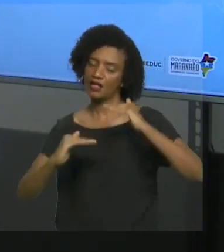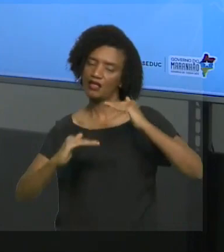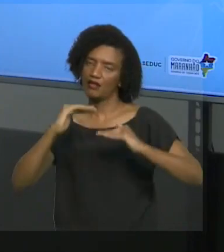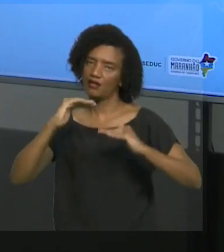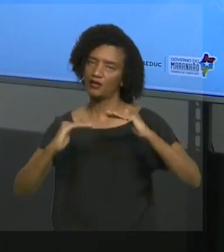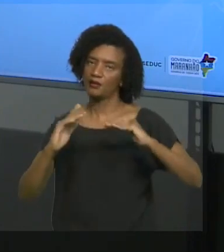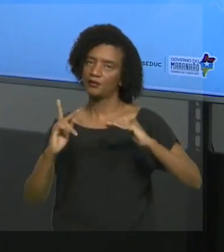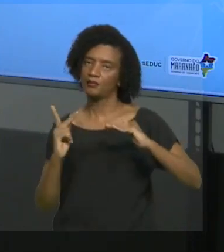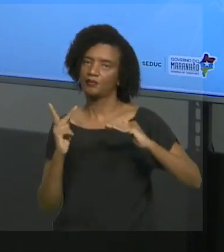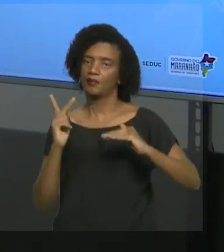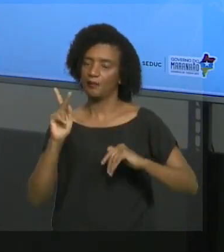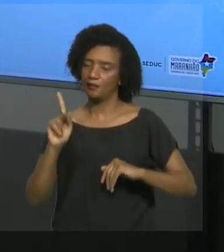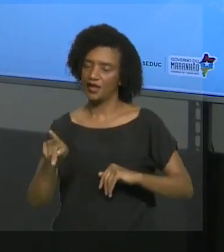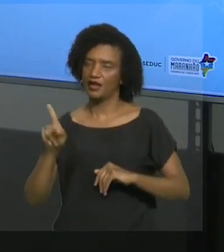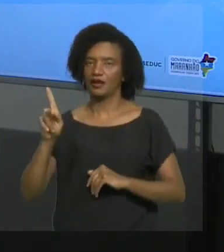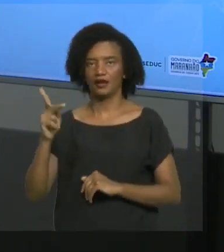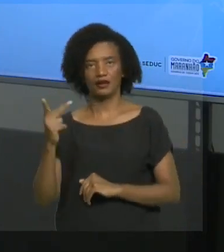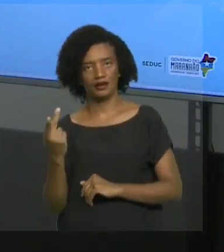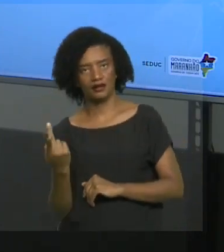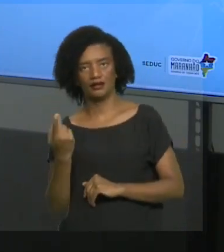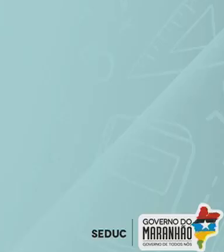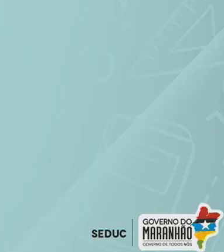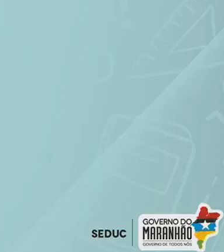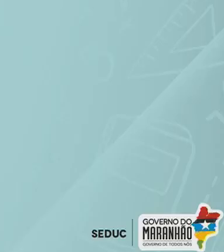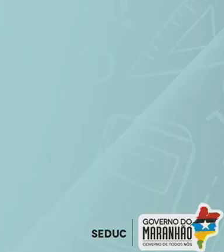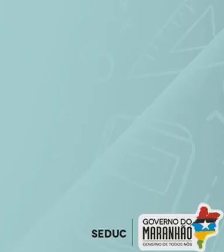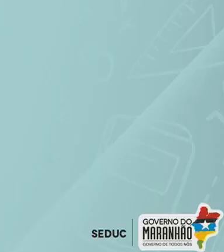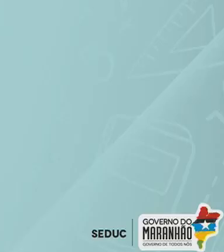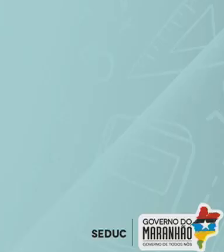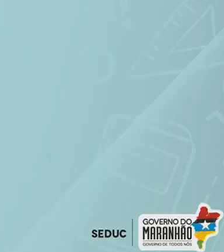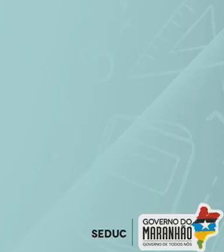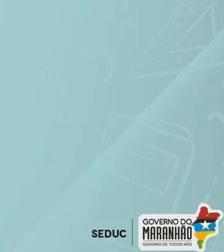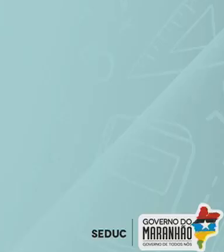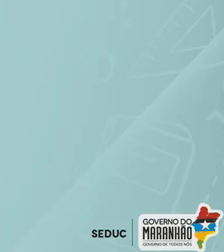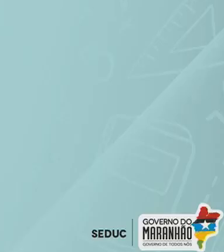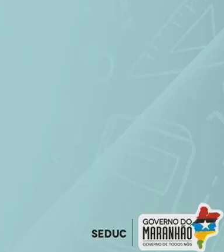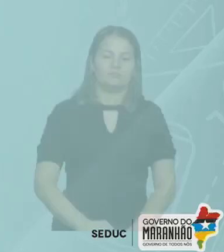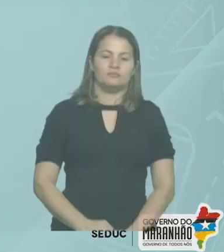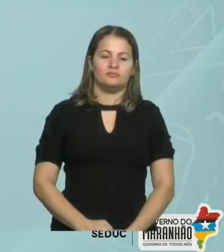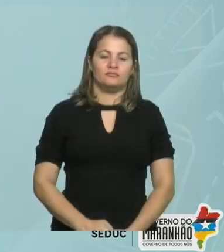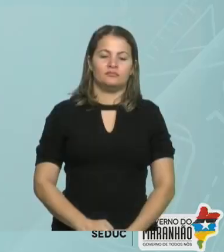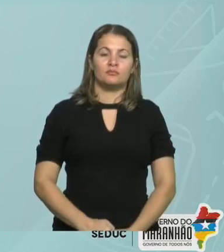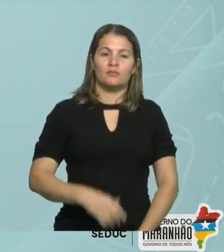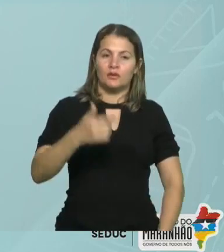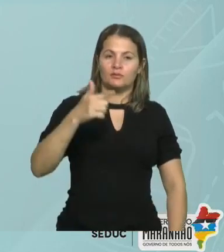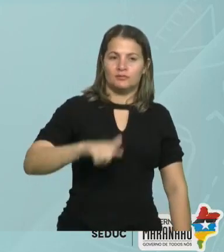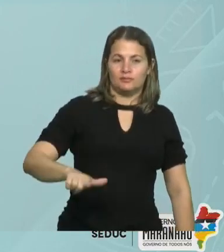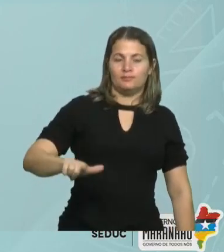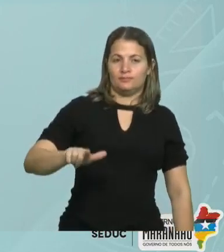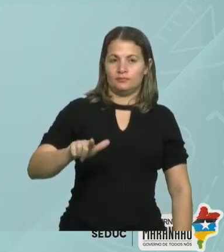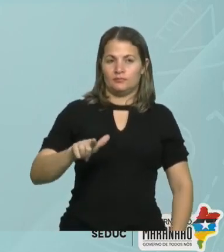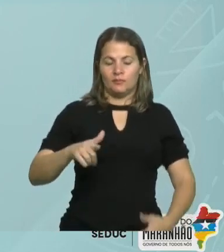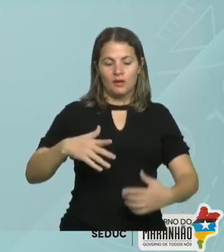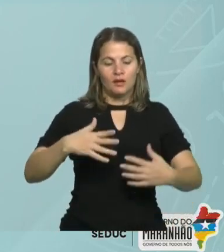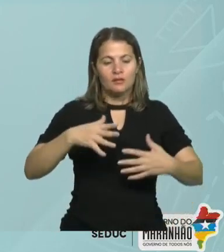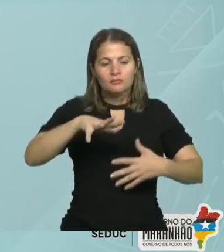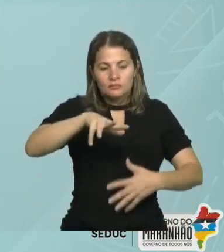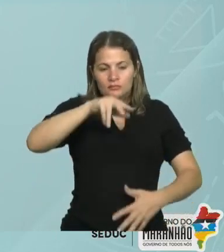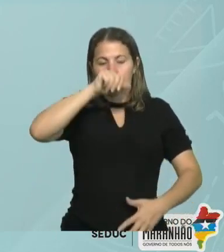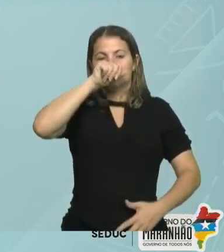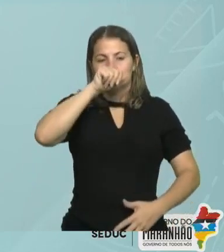Então, vamos ver uma questão em relação a isso. A respiração é a troca de gás do organismo com o ambiente.